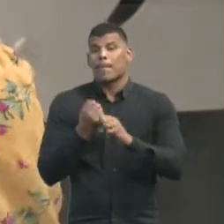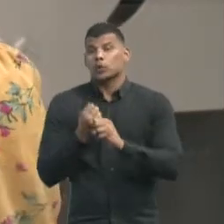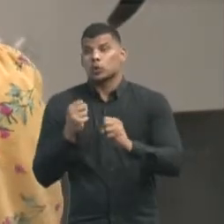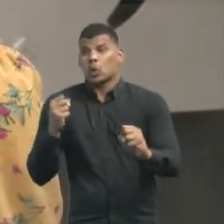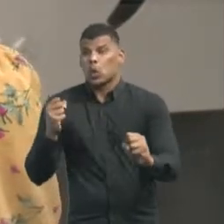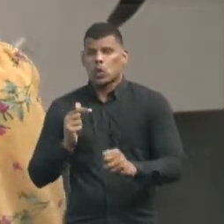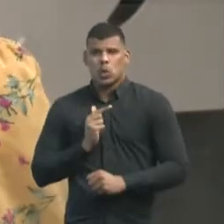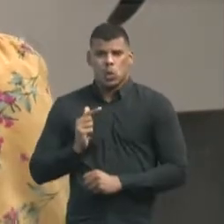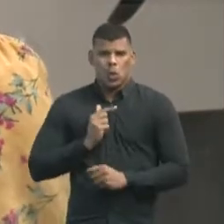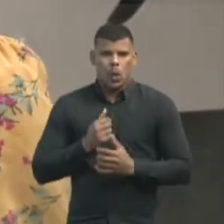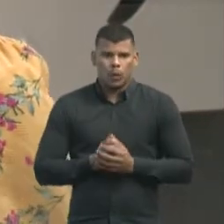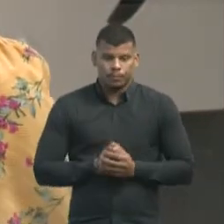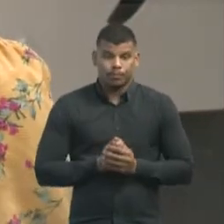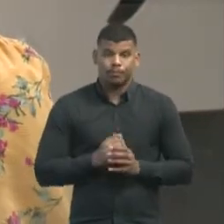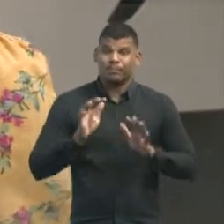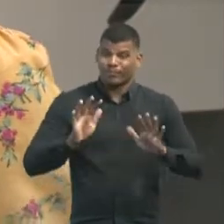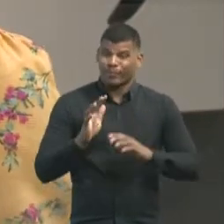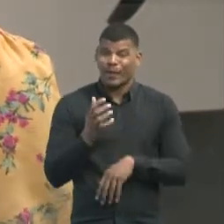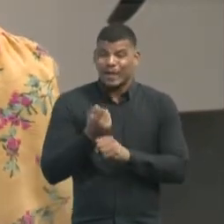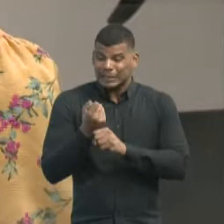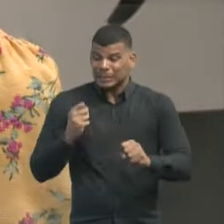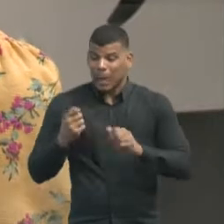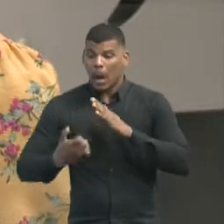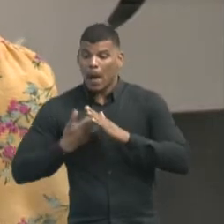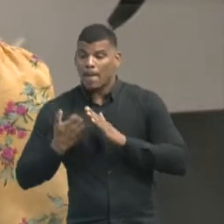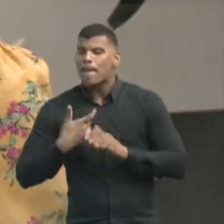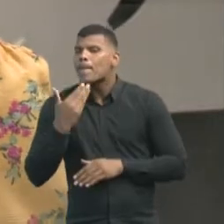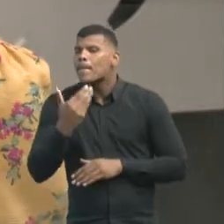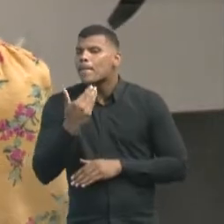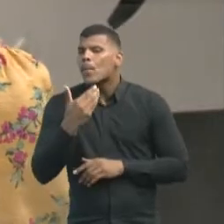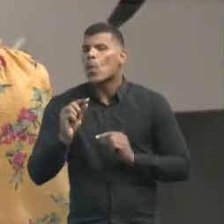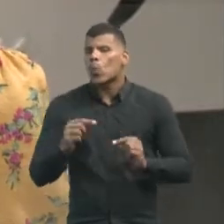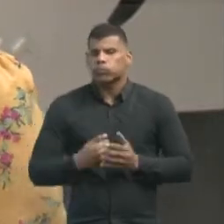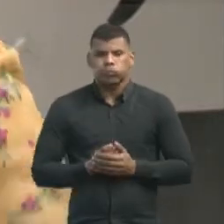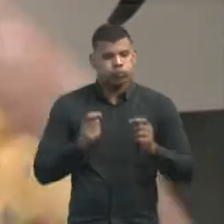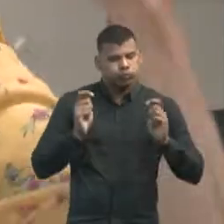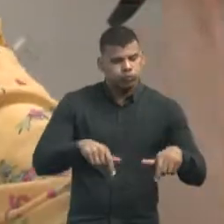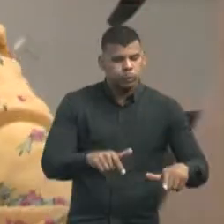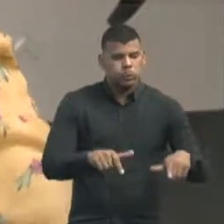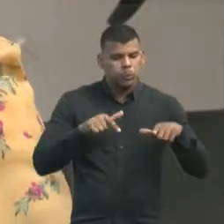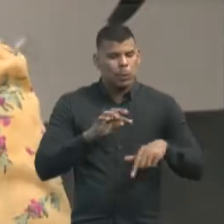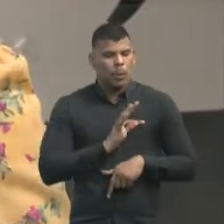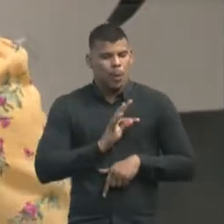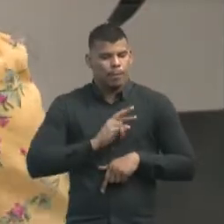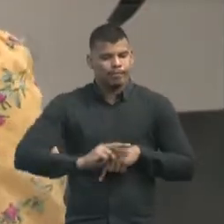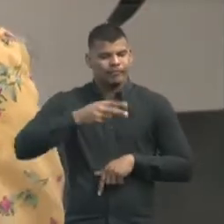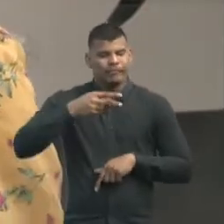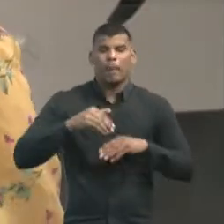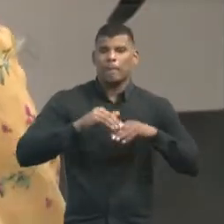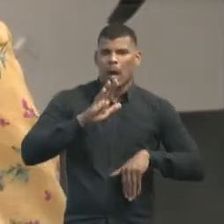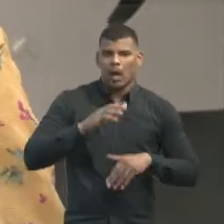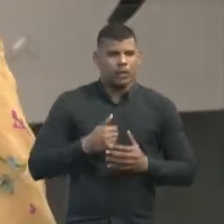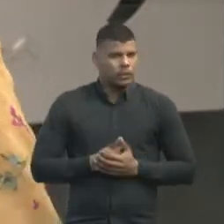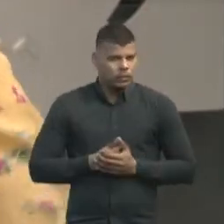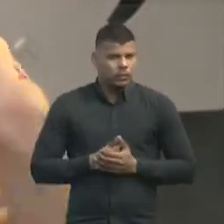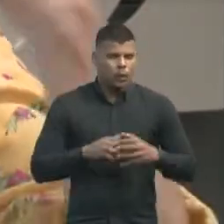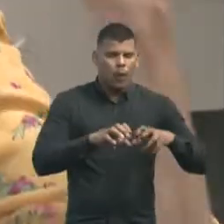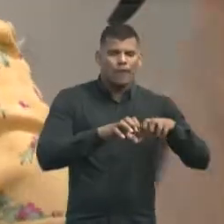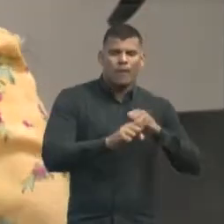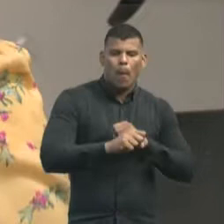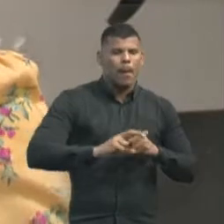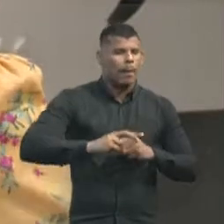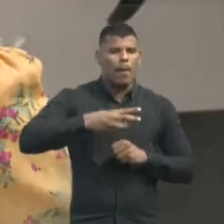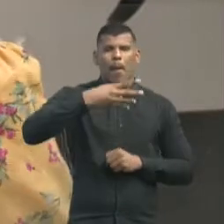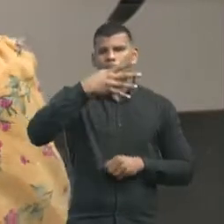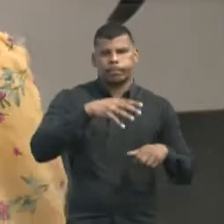As grandes empresas, elas geralmente pedem pessoas que têm uma capacitação técnica um pouco mais avançada, um nível de